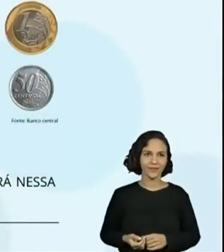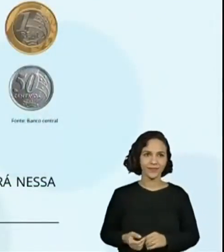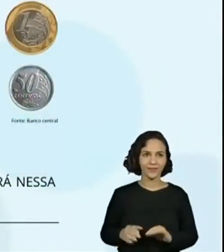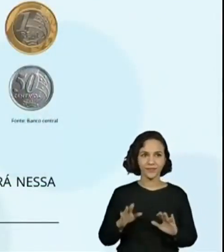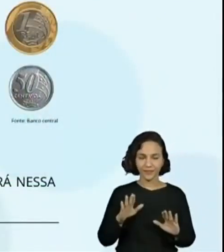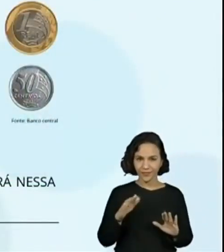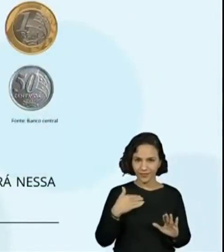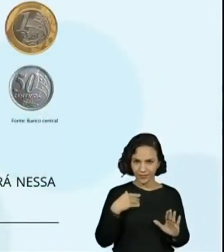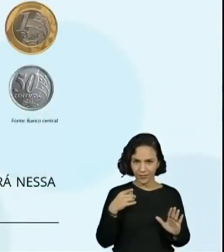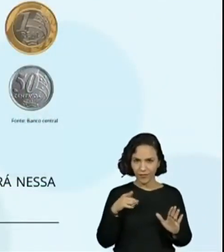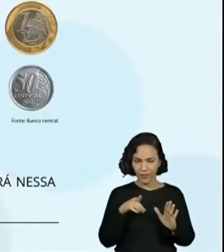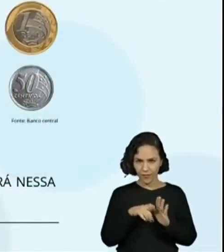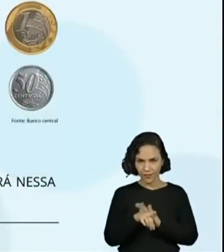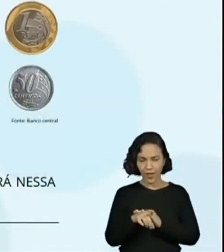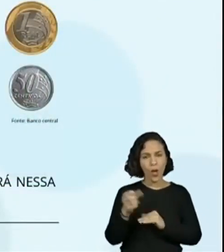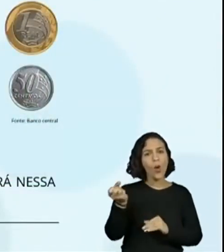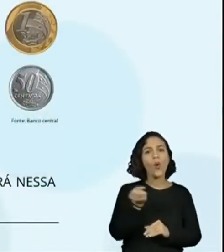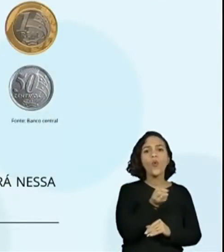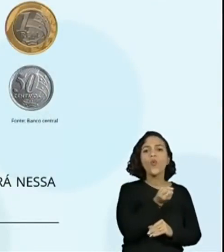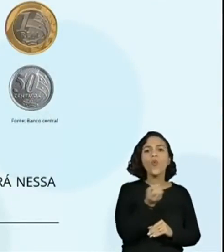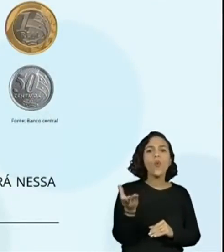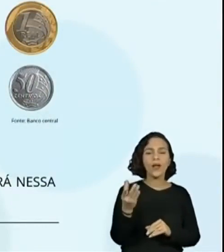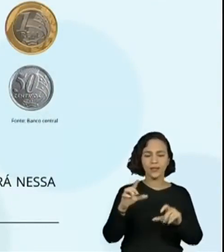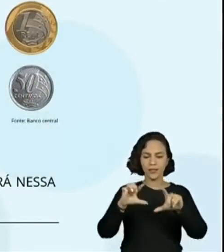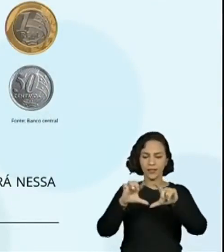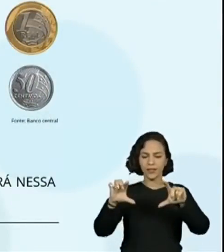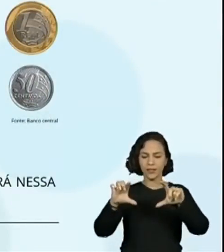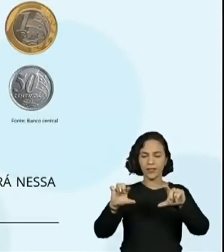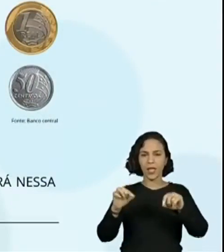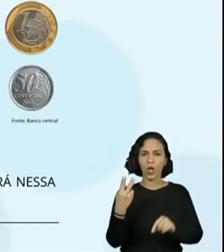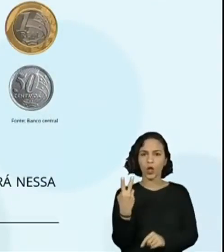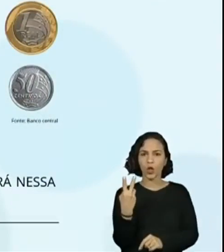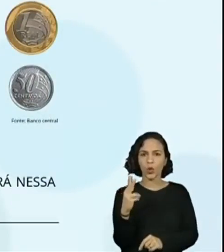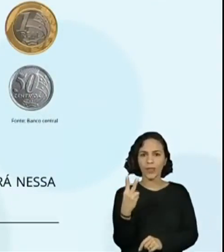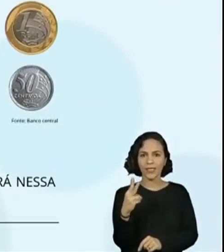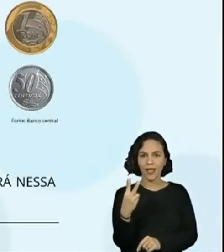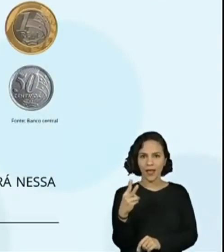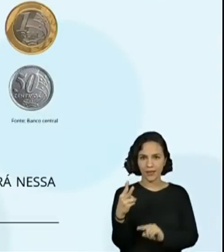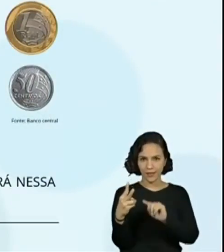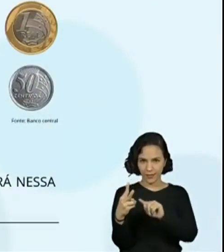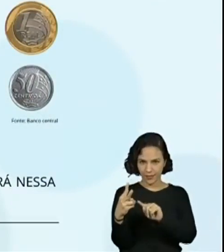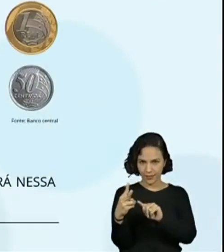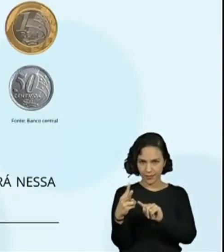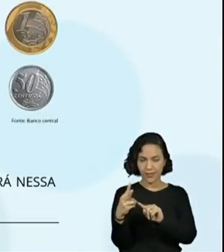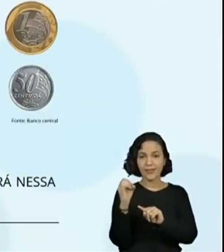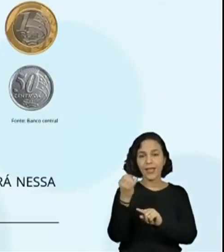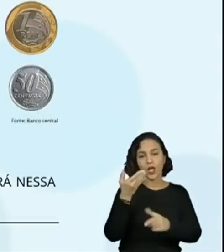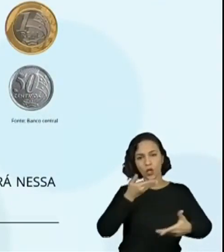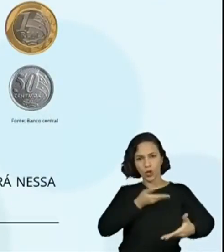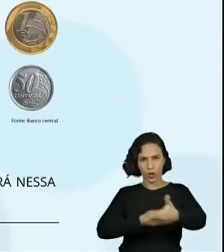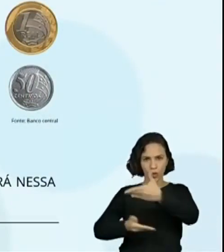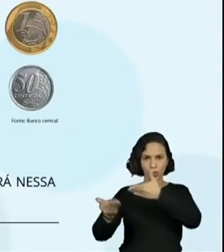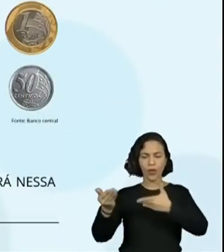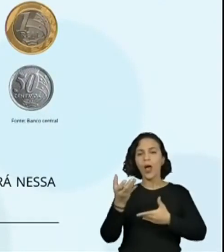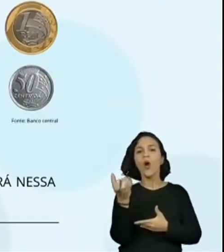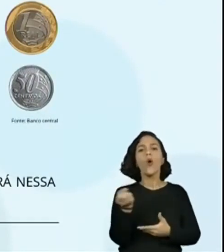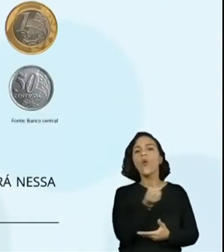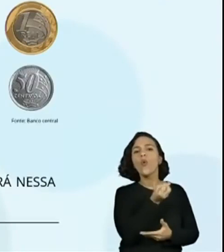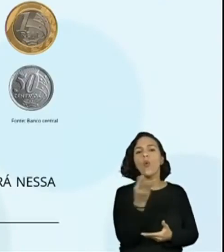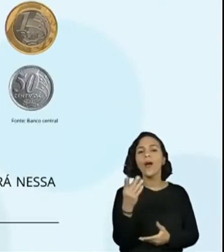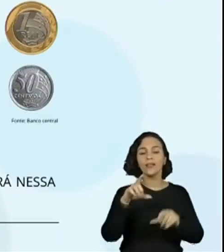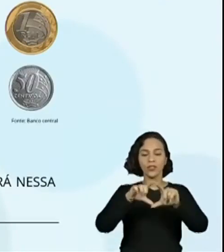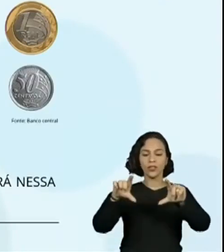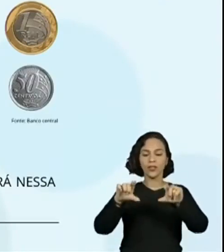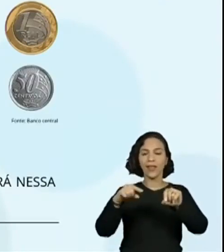Quantas cédulas de dois reais o Emerson vai receber nessa troca? nove